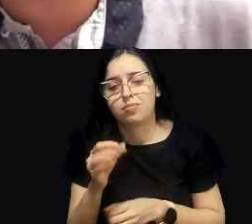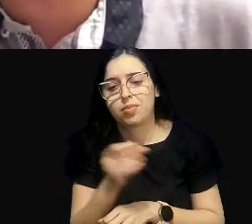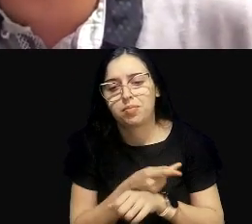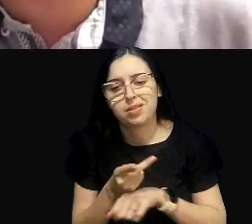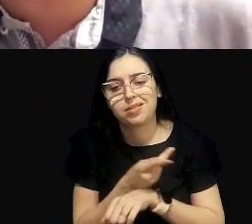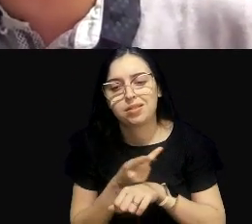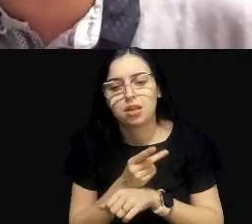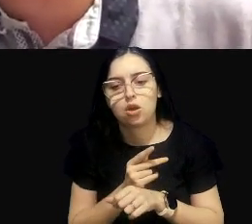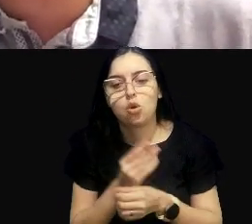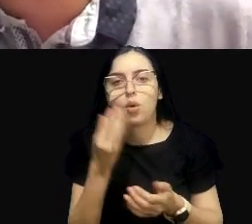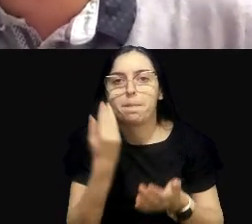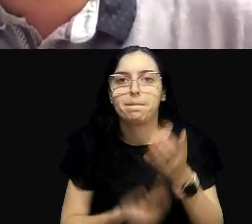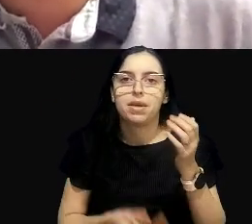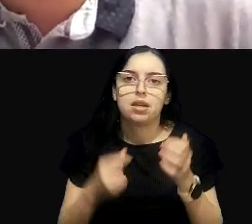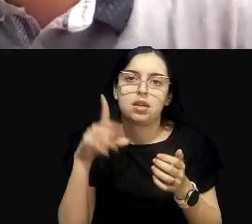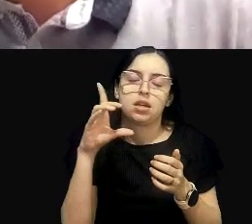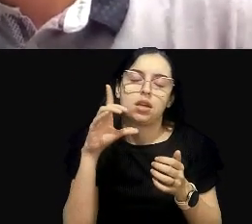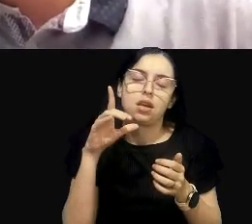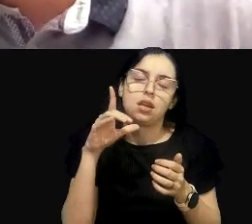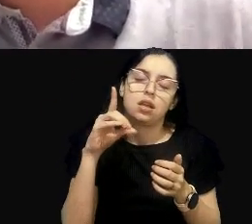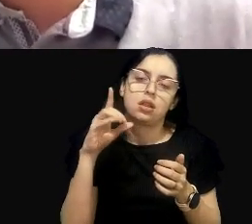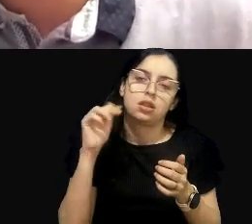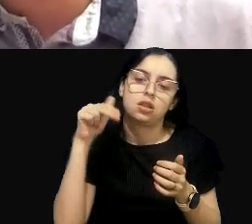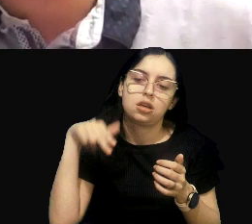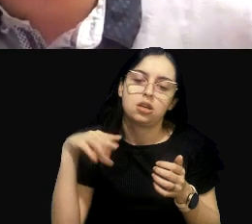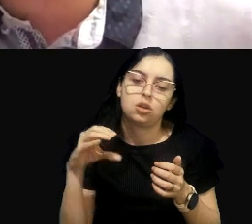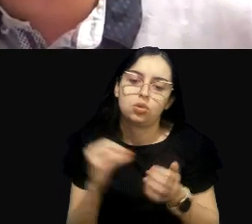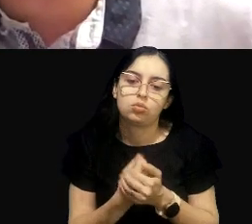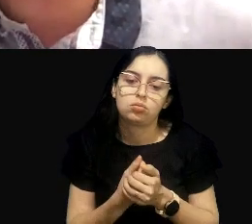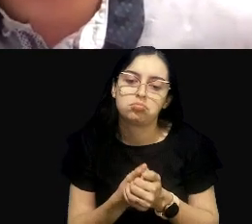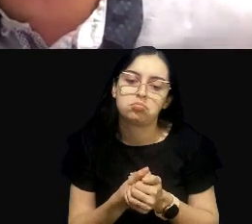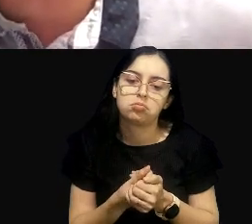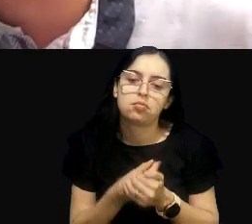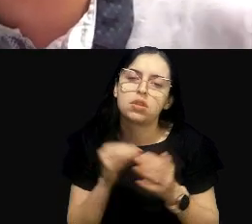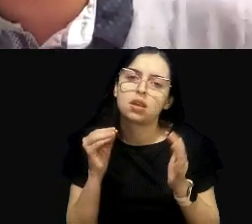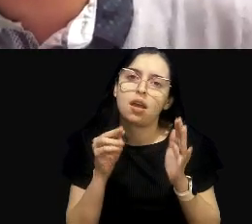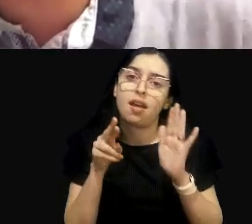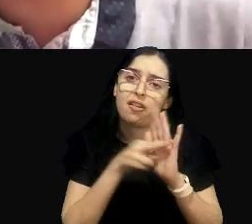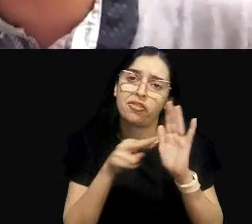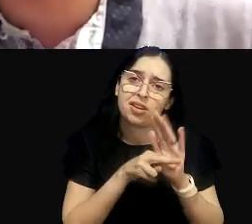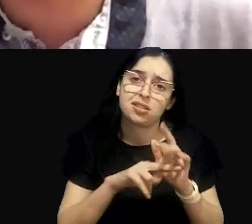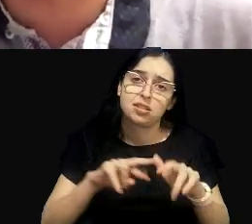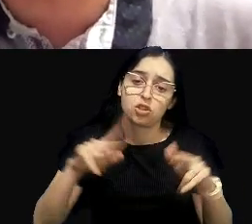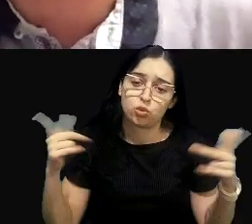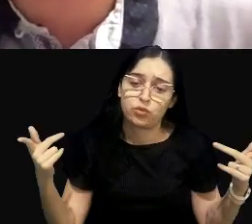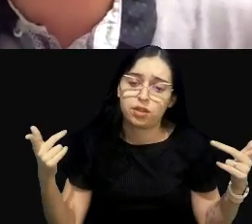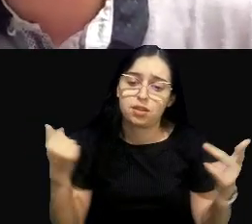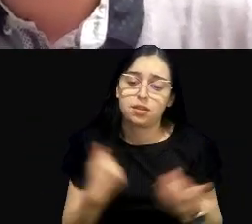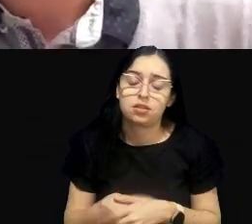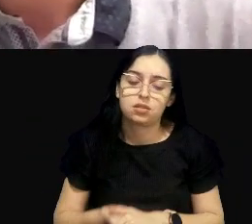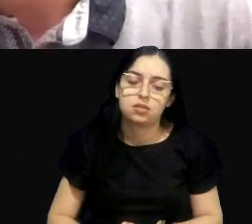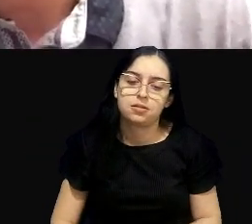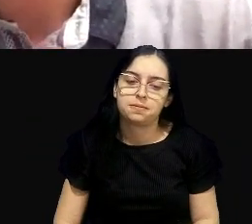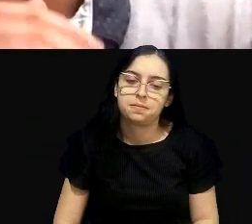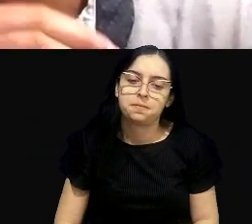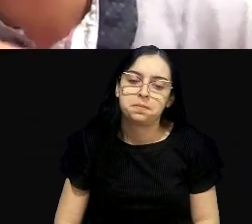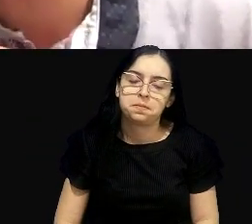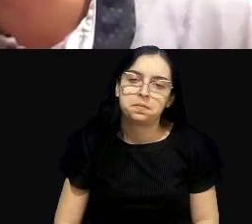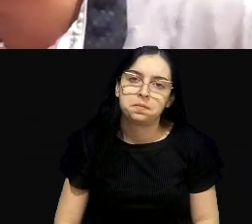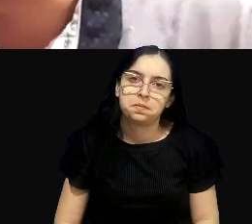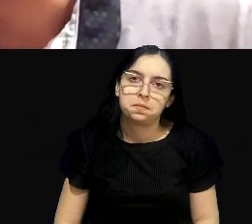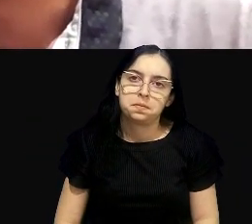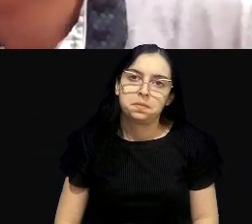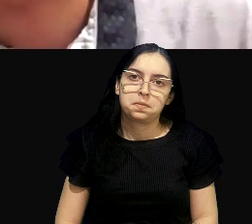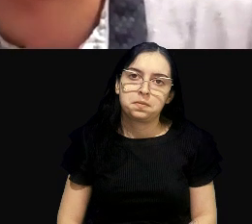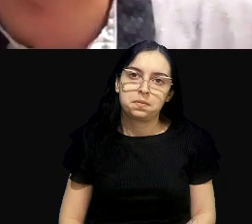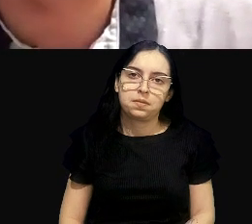pode estar numa região do país em que, por algum motivo, a referência é diferente ou deveria ser diferente. Então,